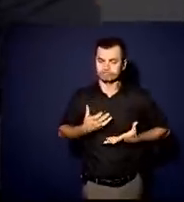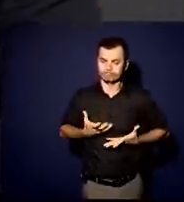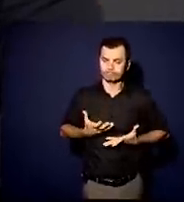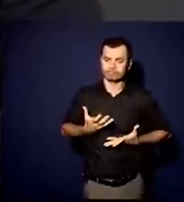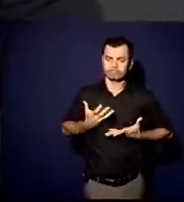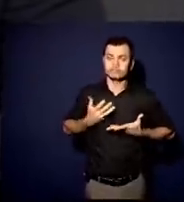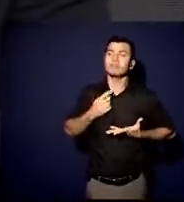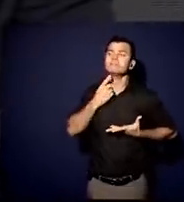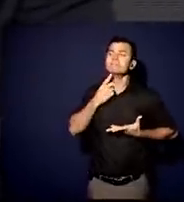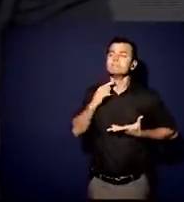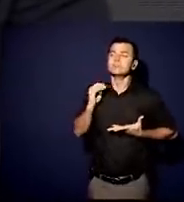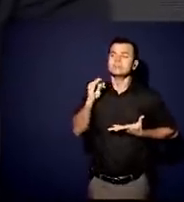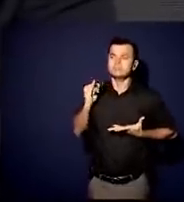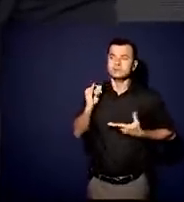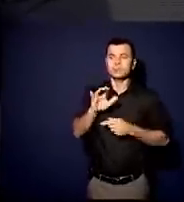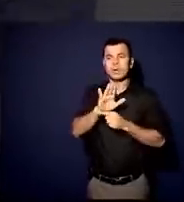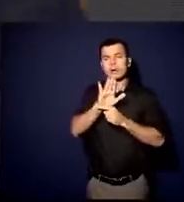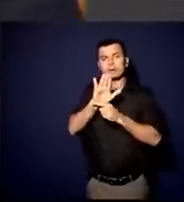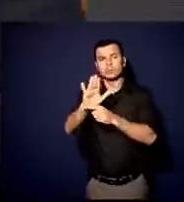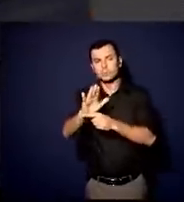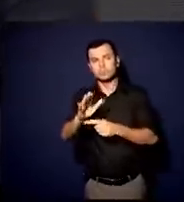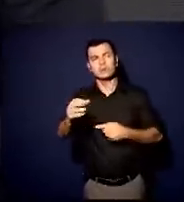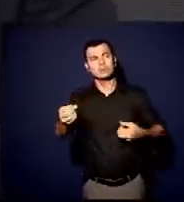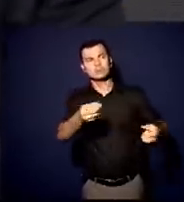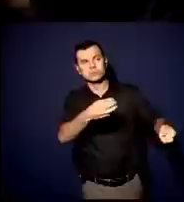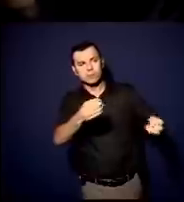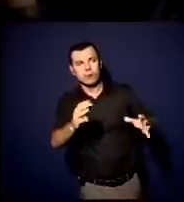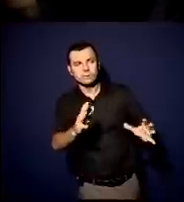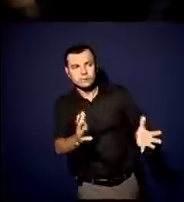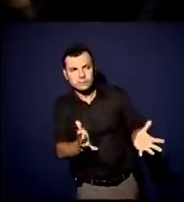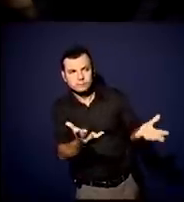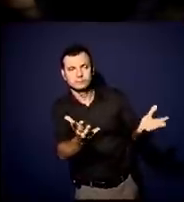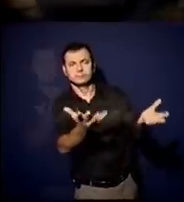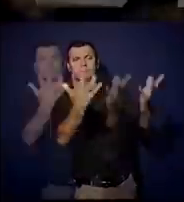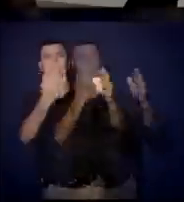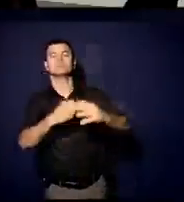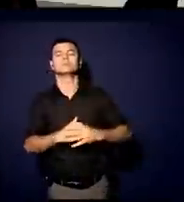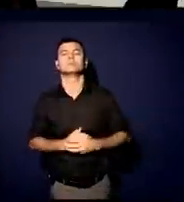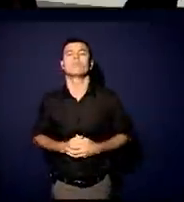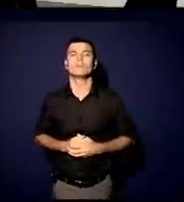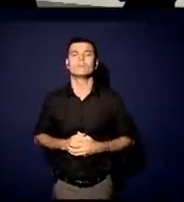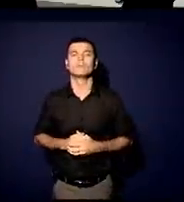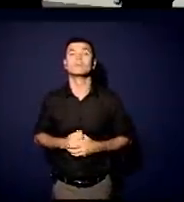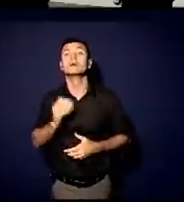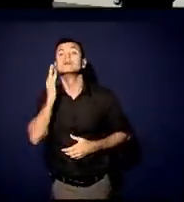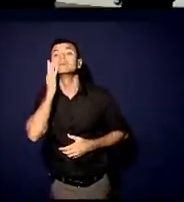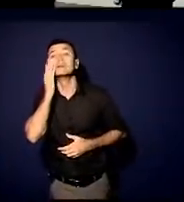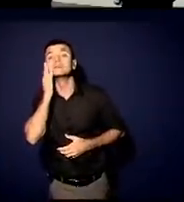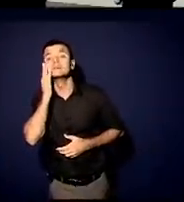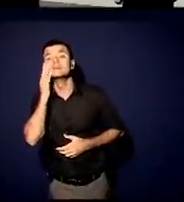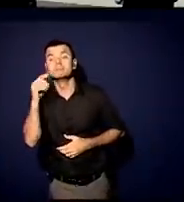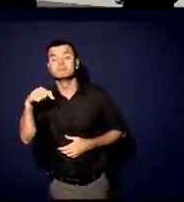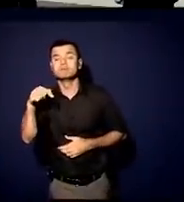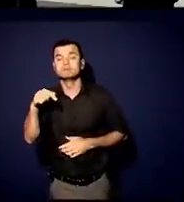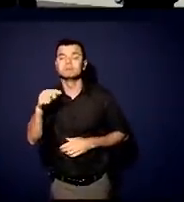maneira, eu posso contribuir para inspirar uma nova geração. Muito bem. Governador Tarcísio, encerrando.